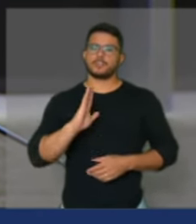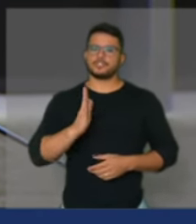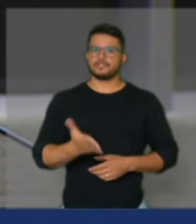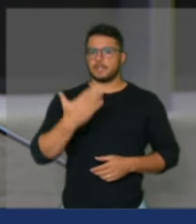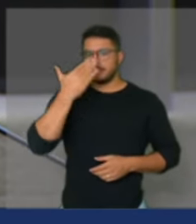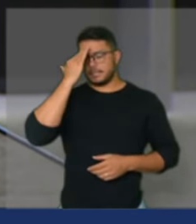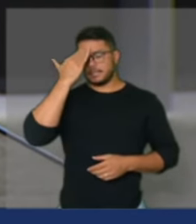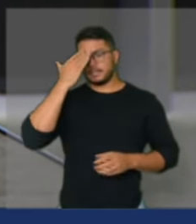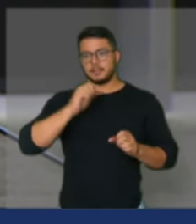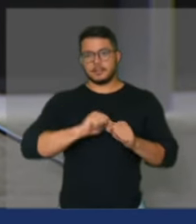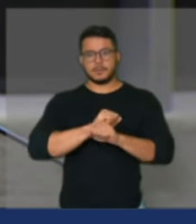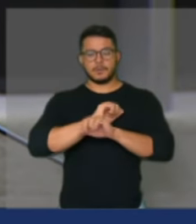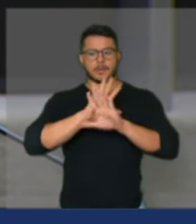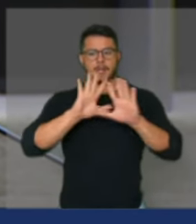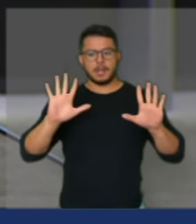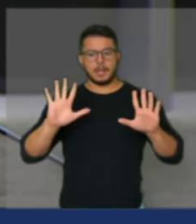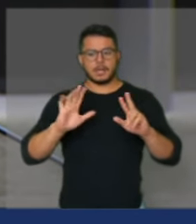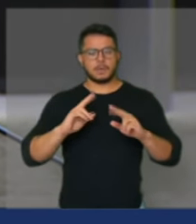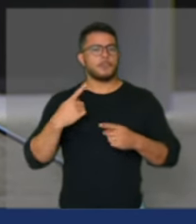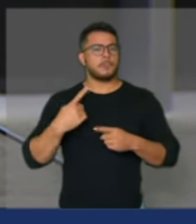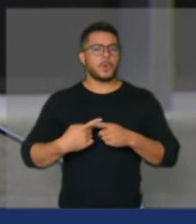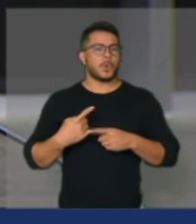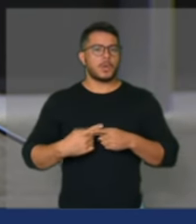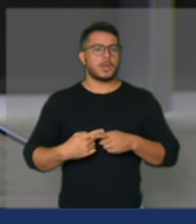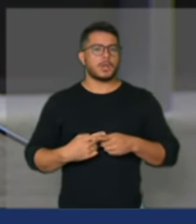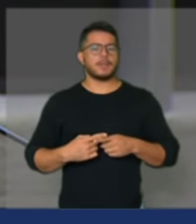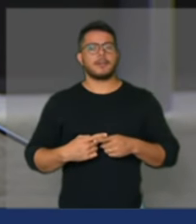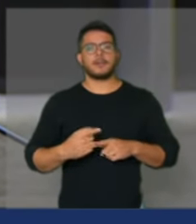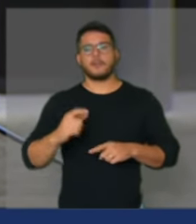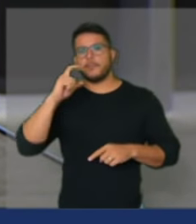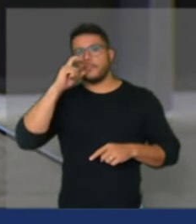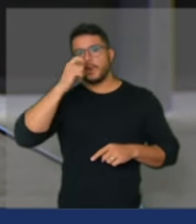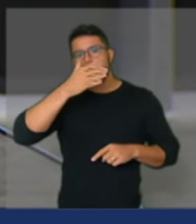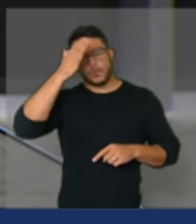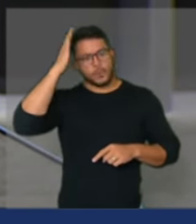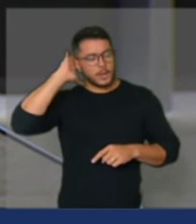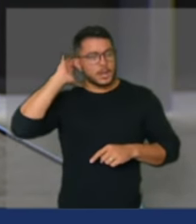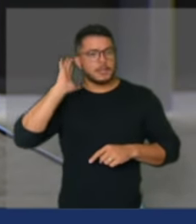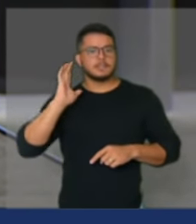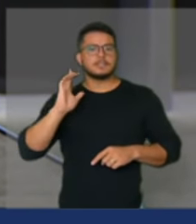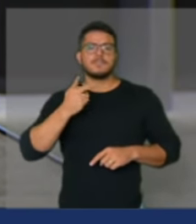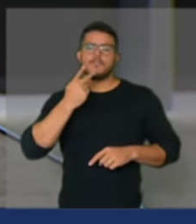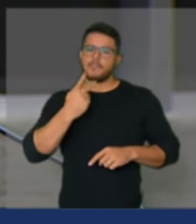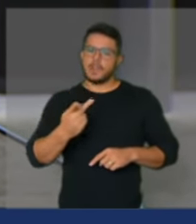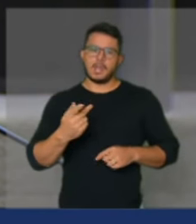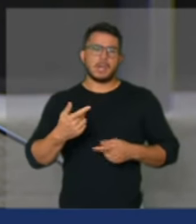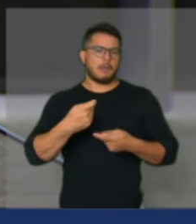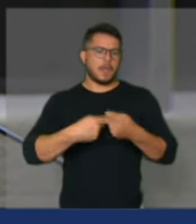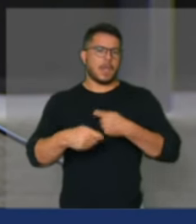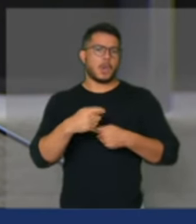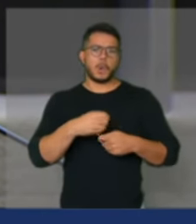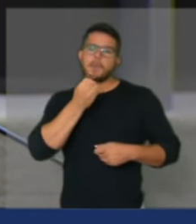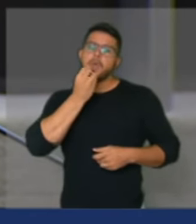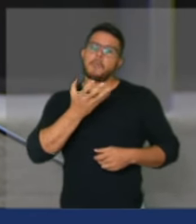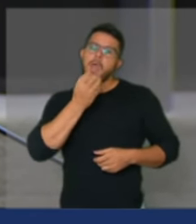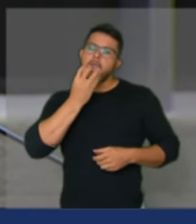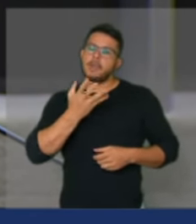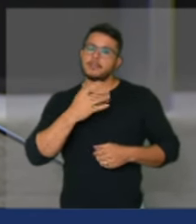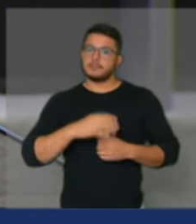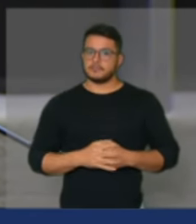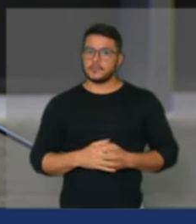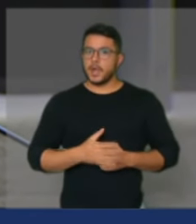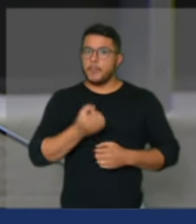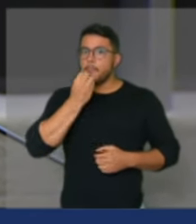diz que a economia do Brasil está boa está muito boa para ele que lucra milhões em